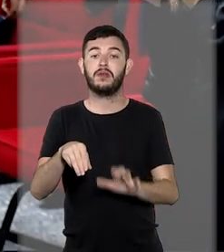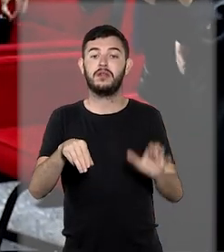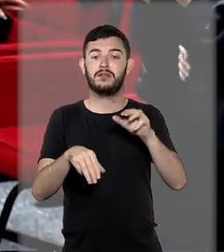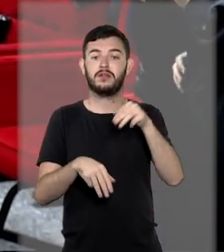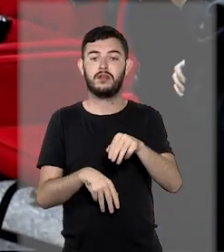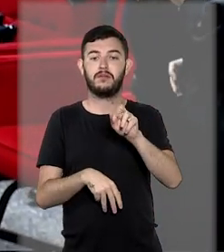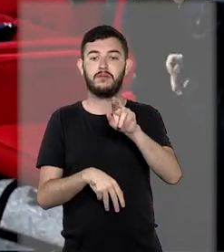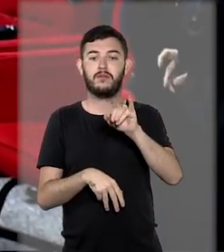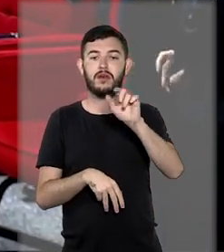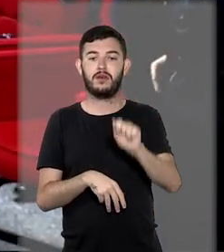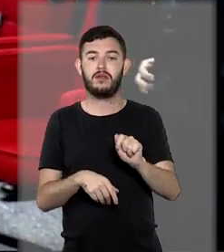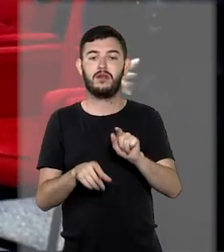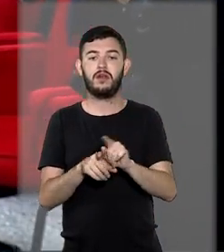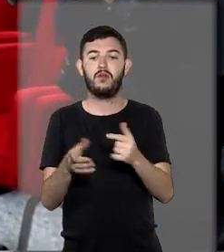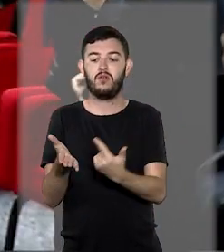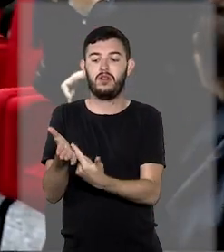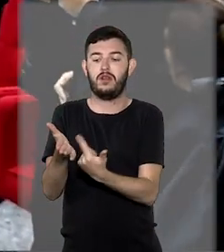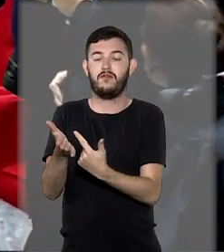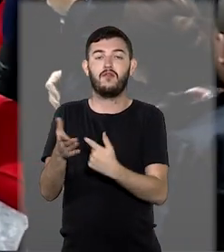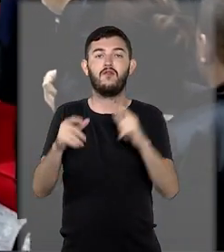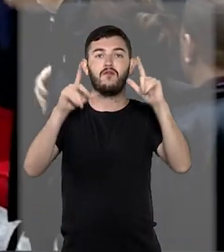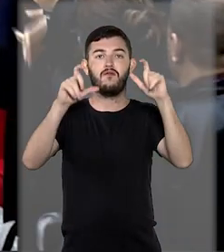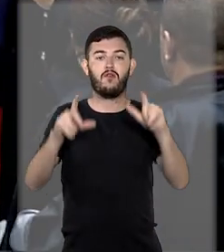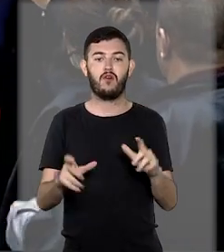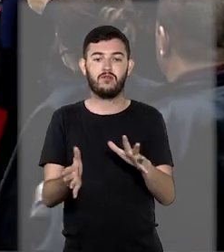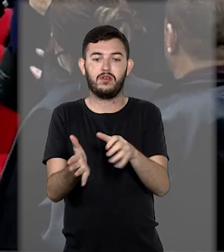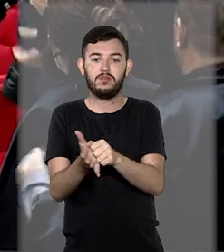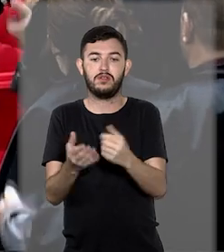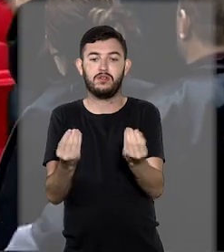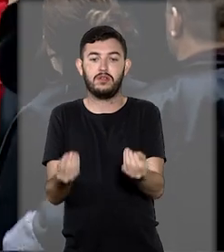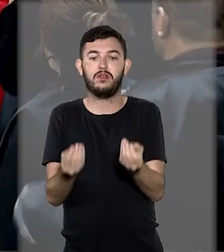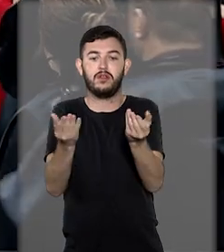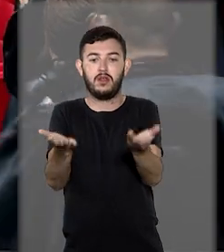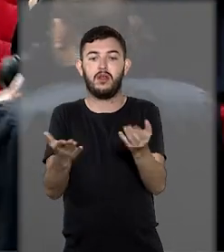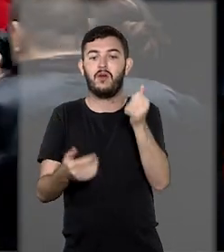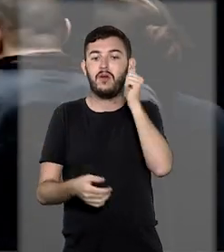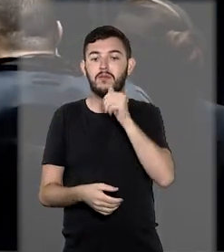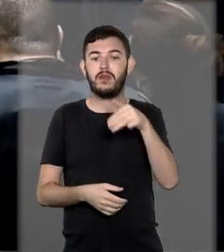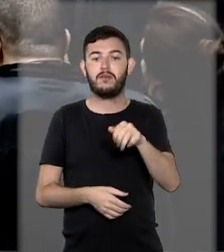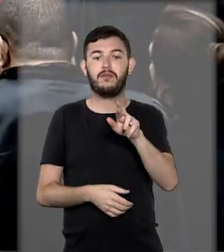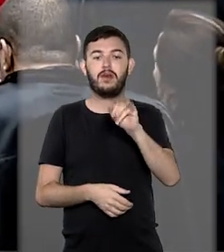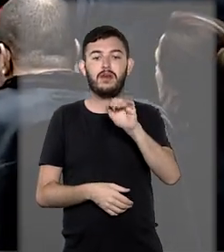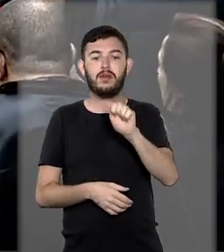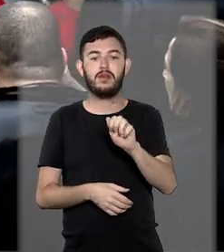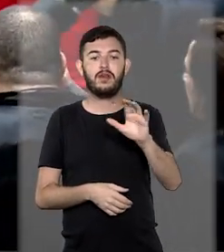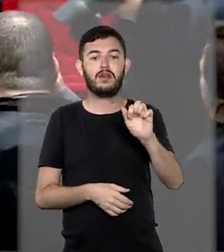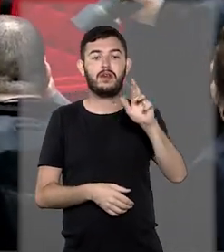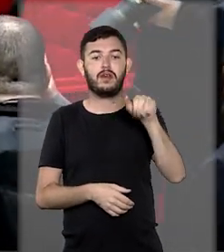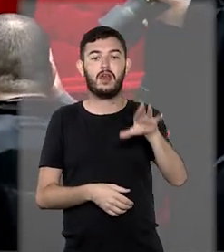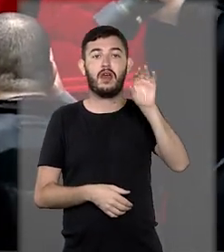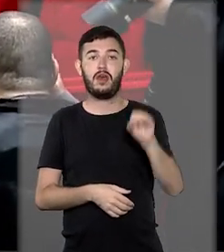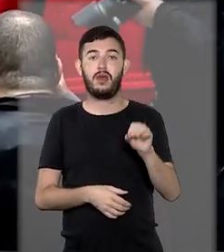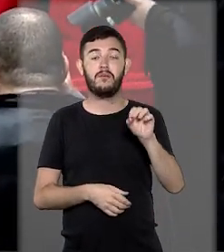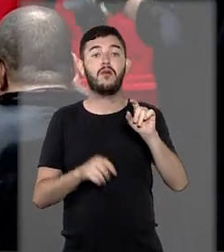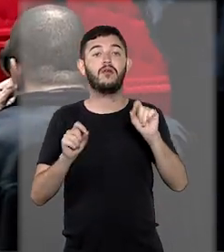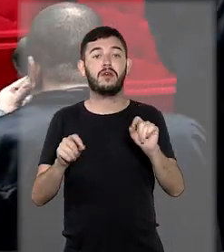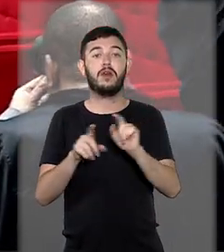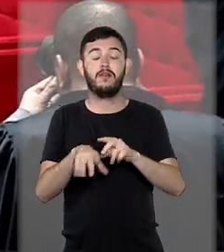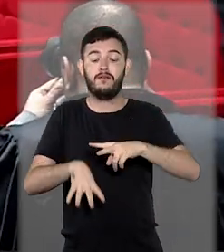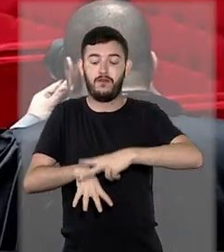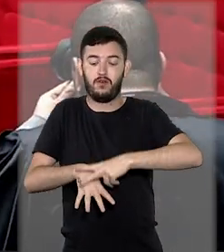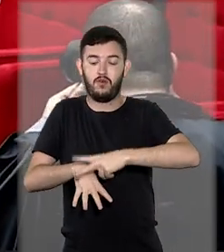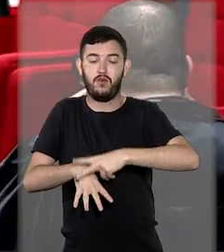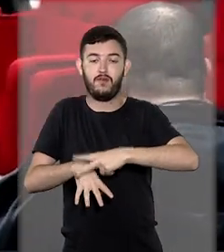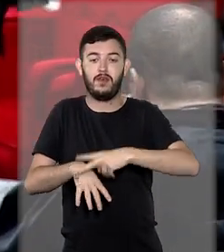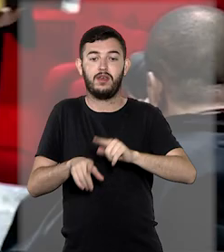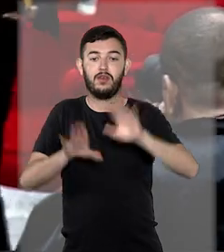Tereza de Assis Moura fez a entrega de um livro fotográfico e uma placa à Maria do Carmo Stenzel Sanseverino, viúva do ministro,